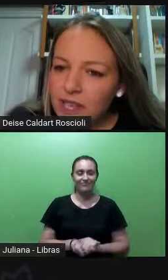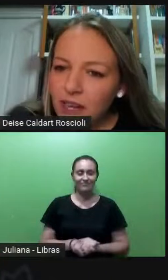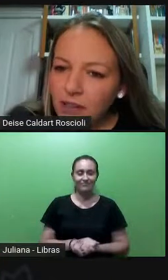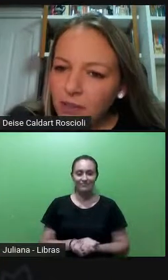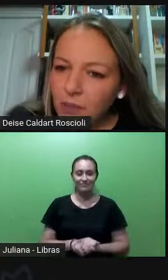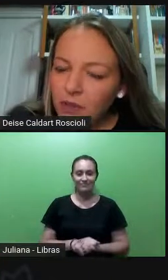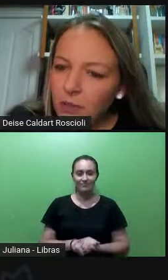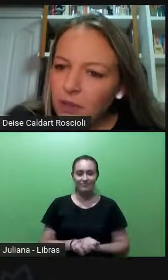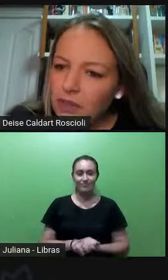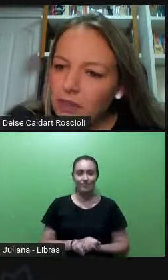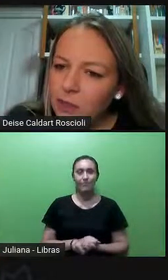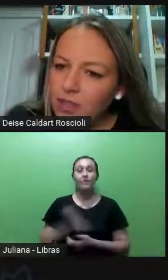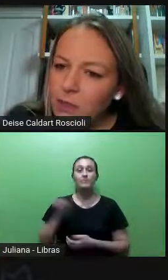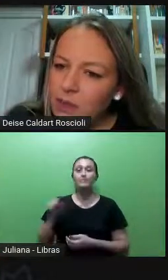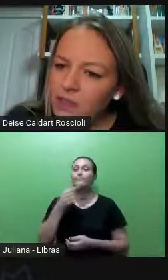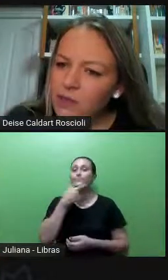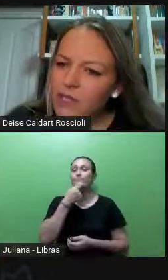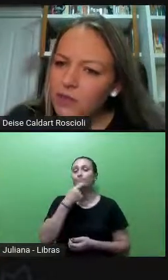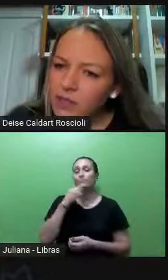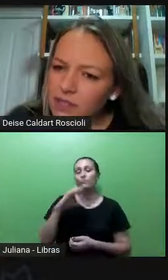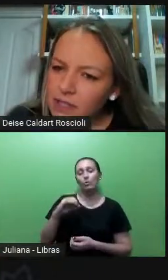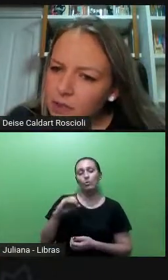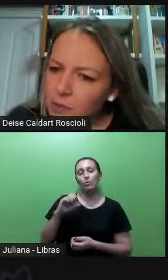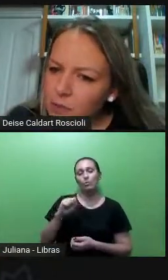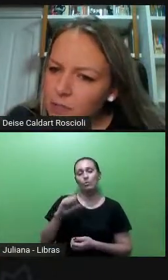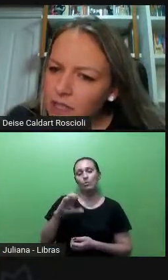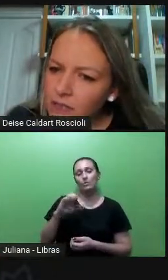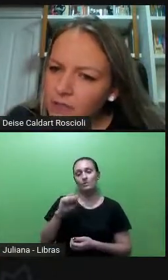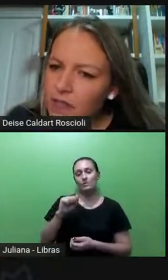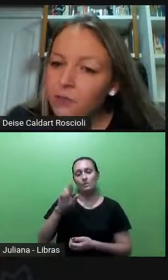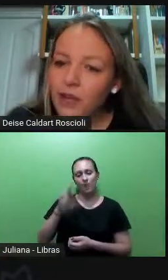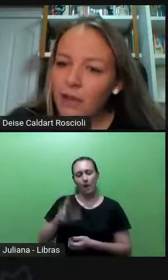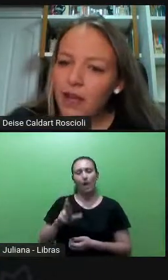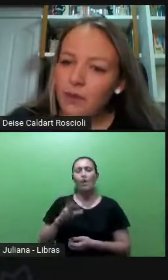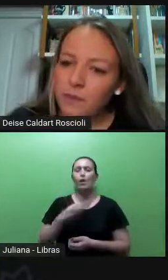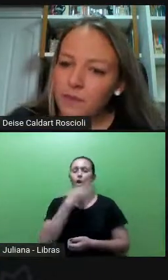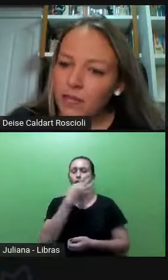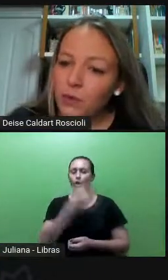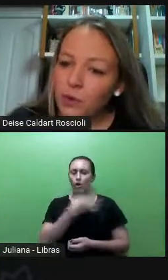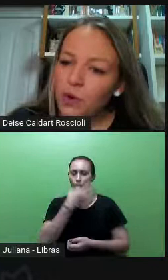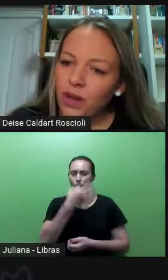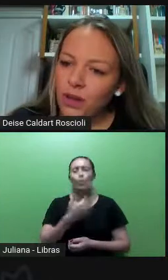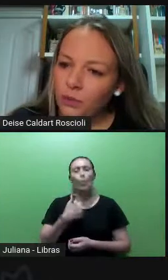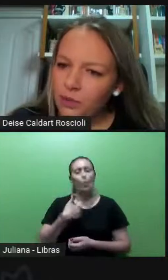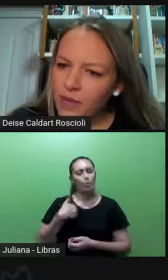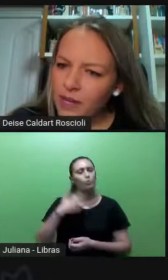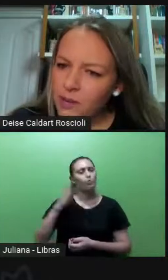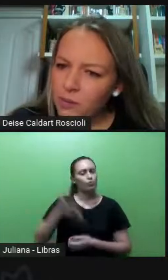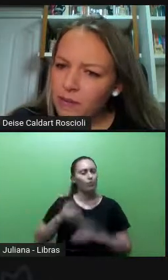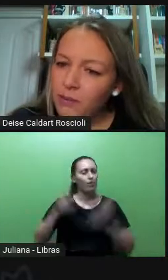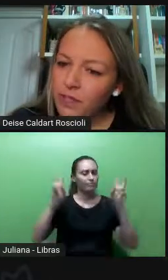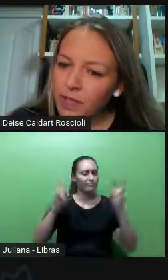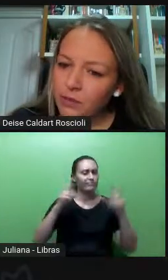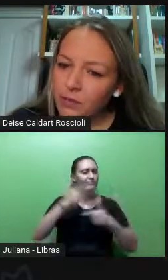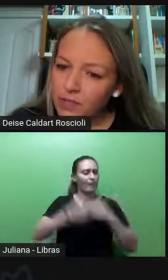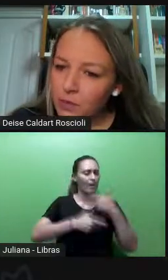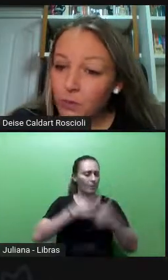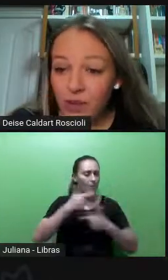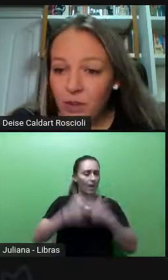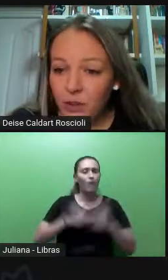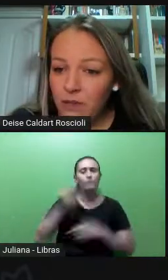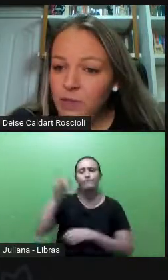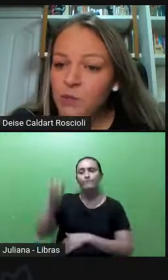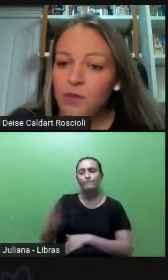O Oscar comentou, o tema me fez uma situação que vivia em um trabalho, entrou um colega novo que era super afeminado,